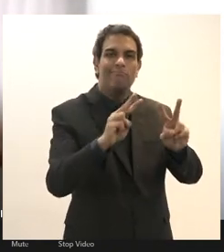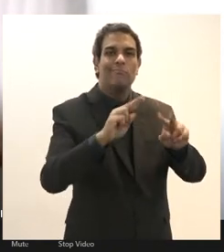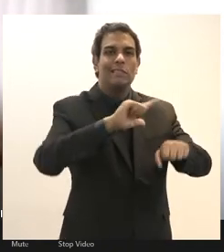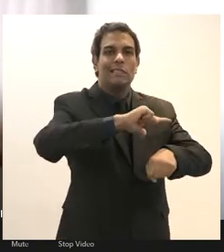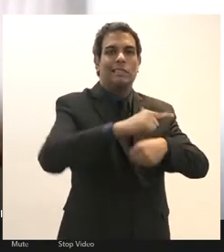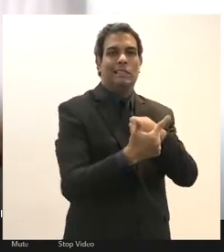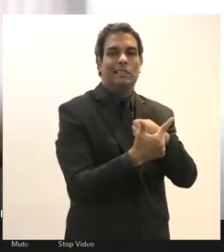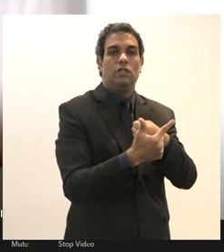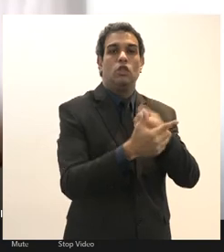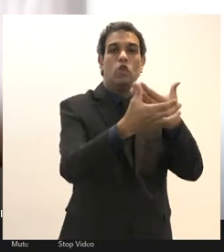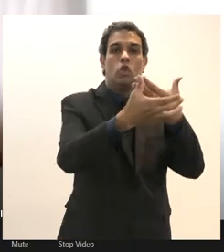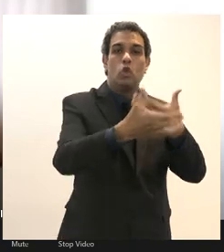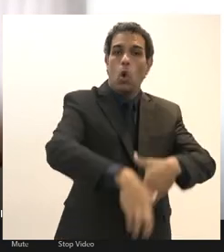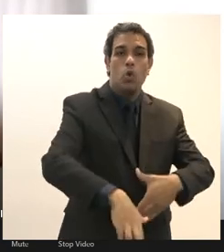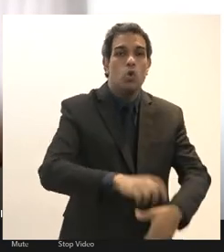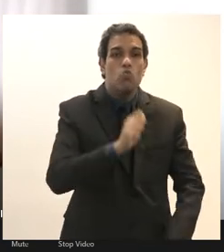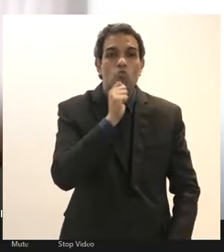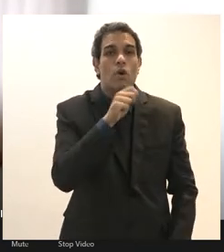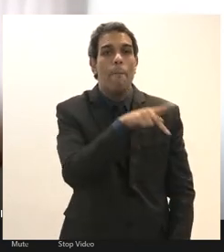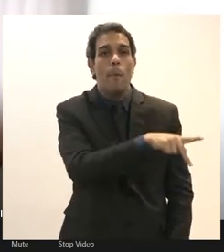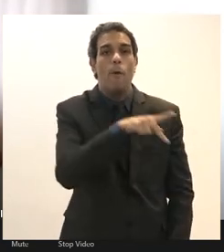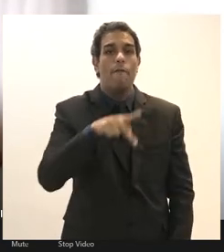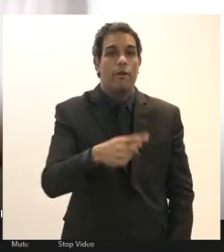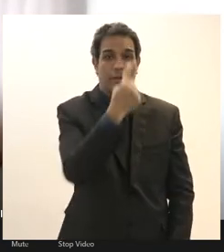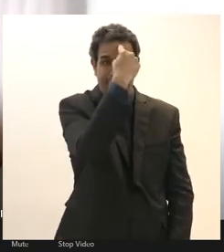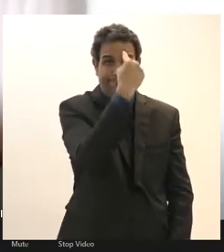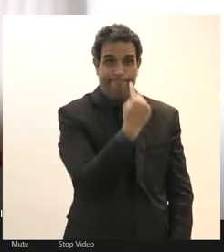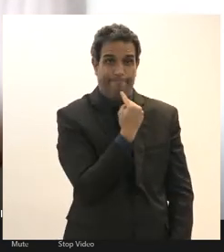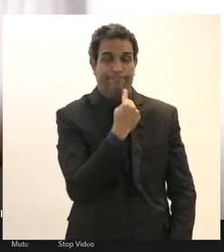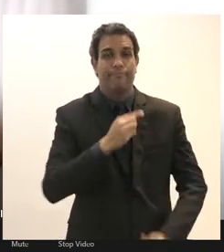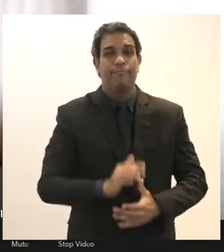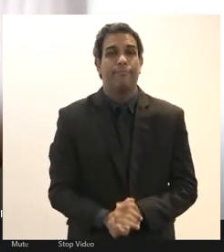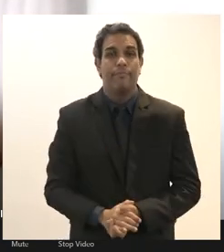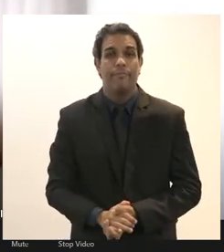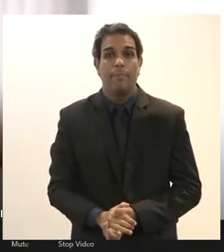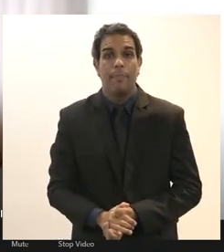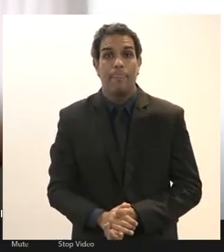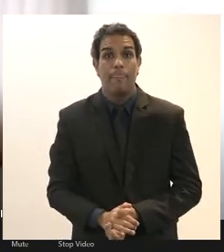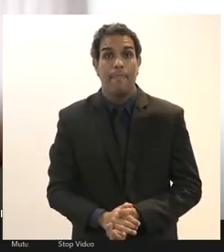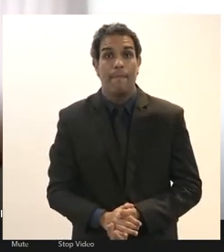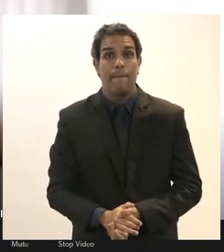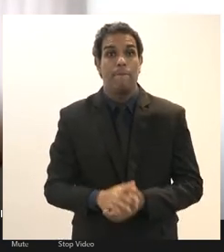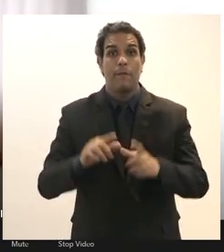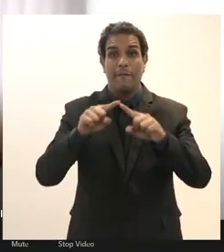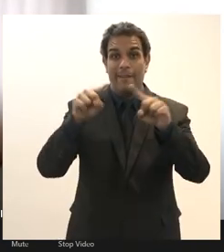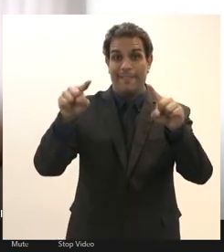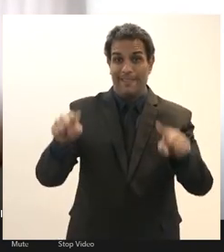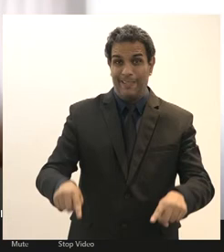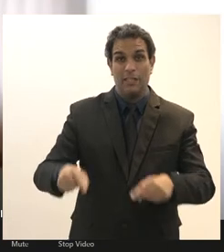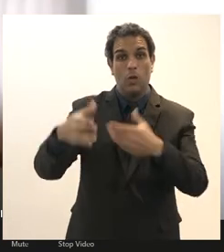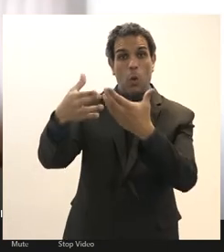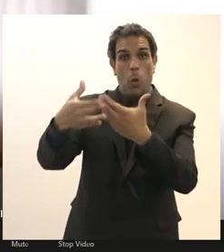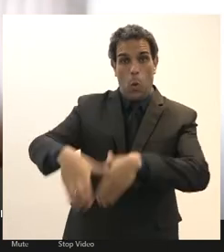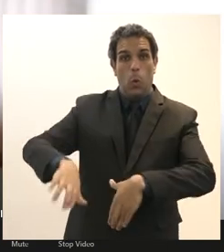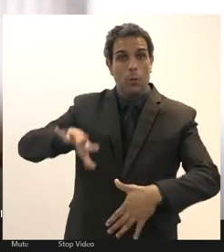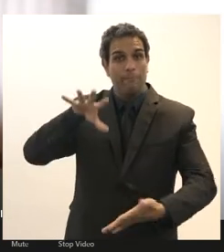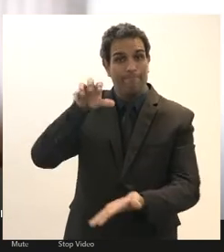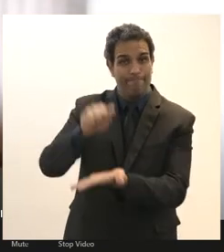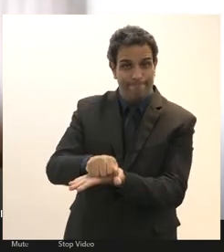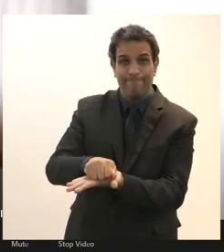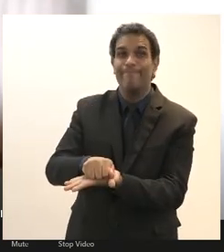do servidor público concursado e efetivado a figura do servidor público concursado e efetivado